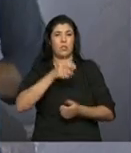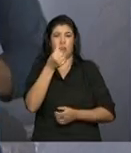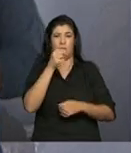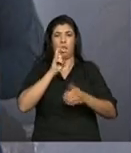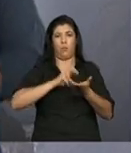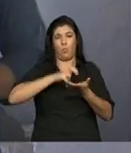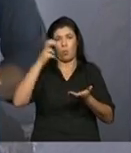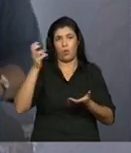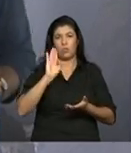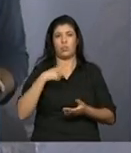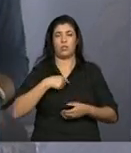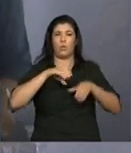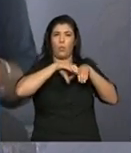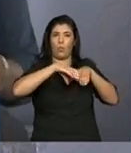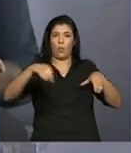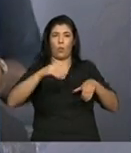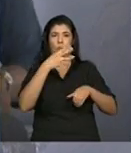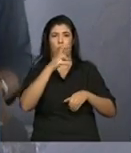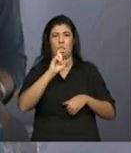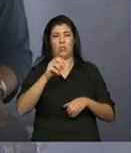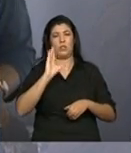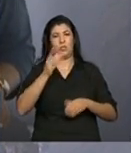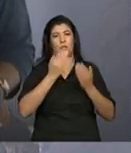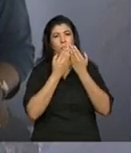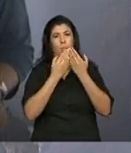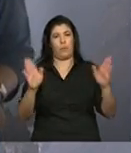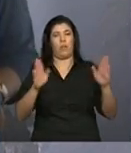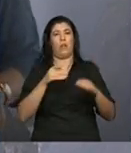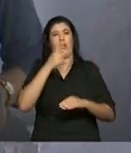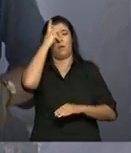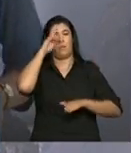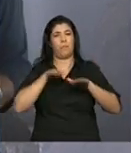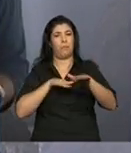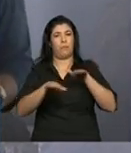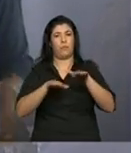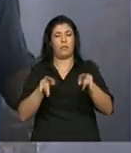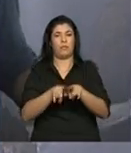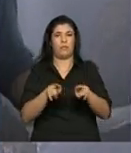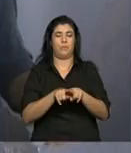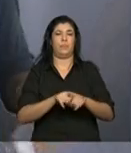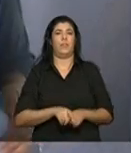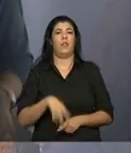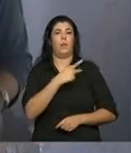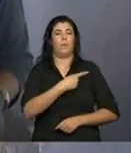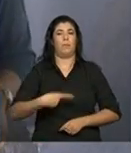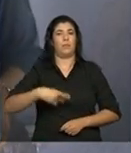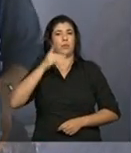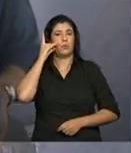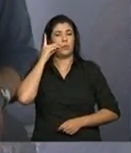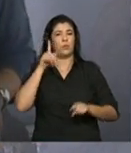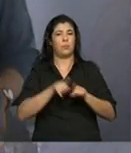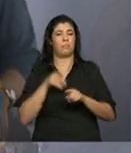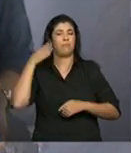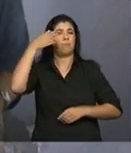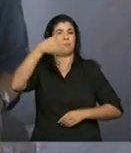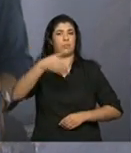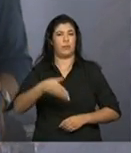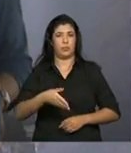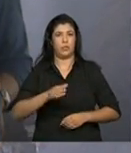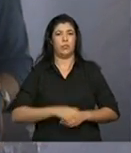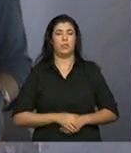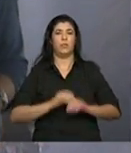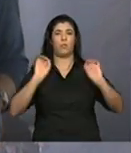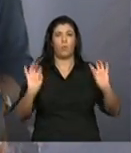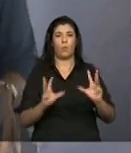manhã, o túnel Rio 450 já vai estar aberto para a população do Rio de Janeiro. A presidenta Dilma Rousseff participa da cerimônia de